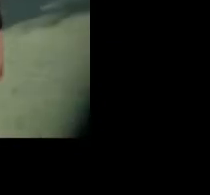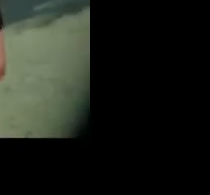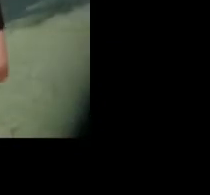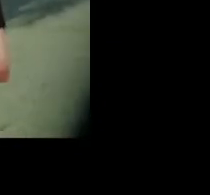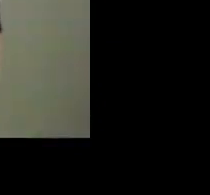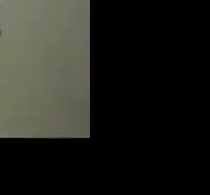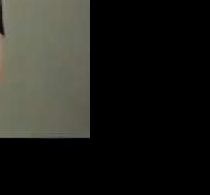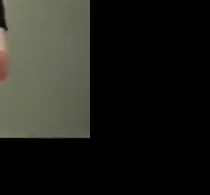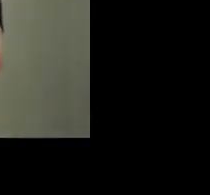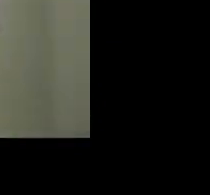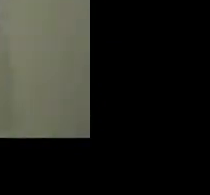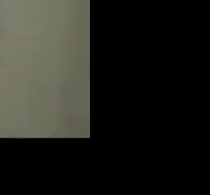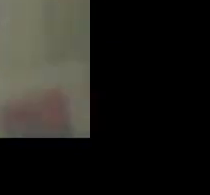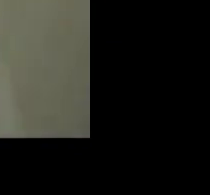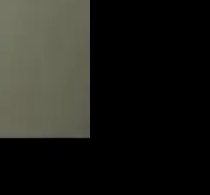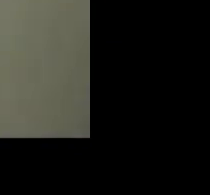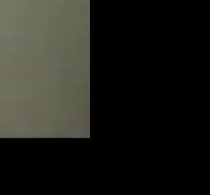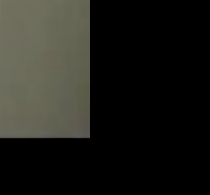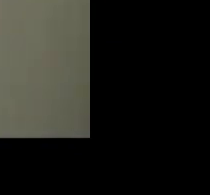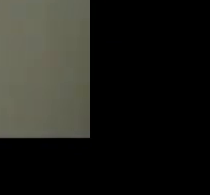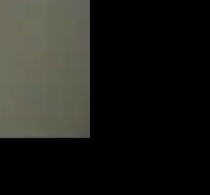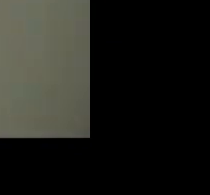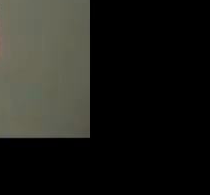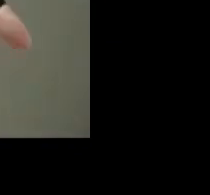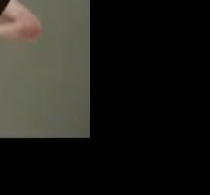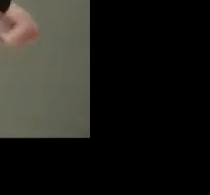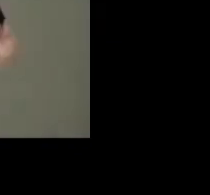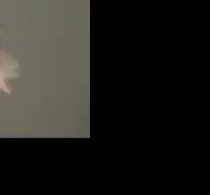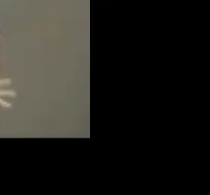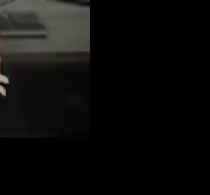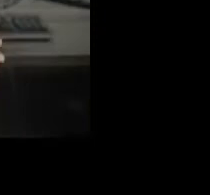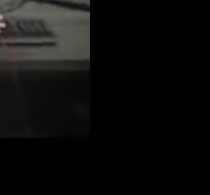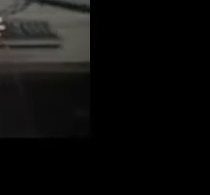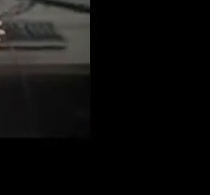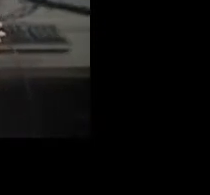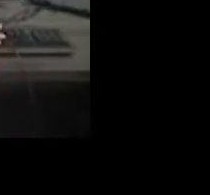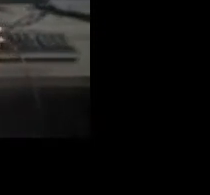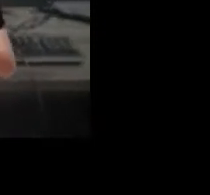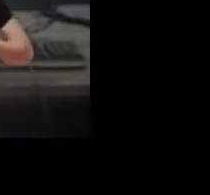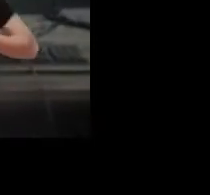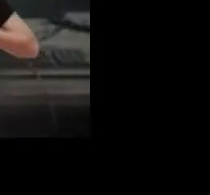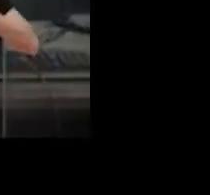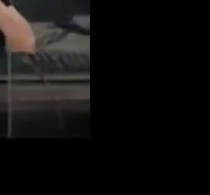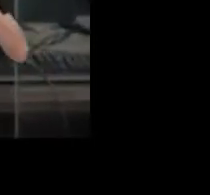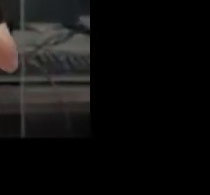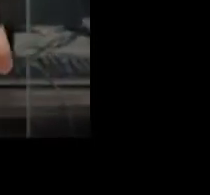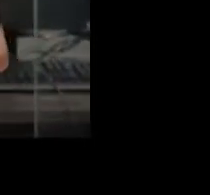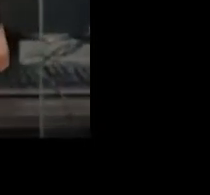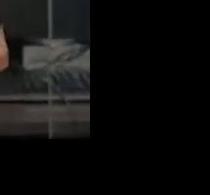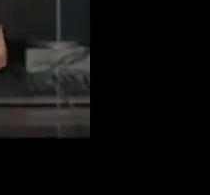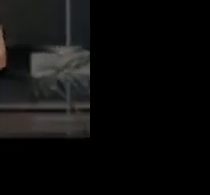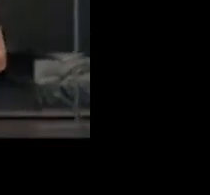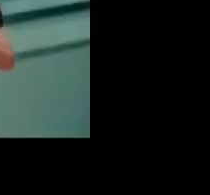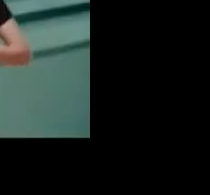acredite, o poder de transformar está em suas mãos. orgulhe se desculpe.